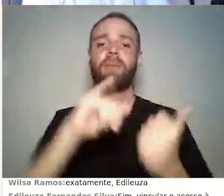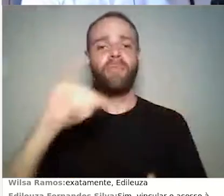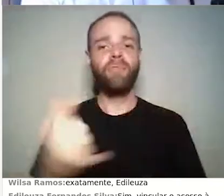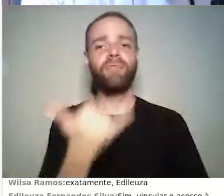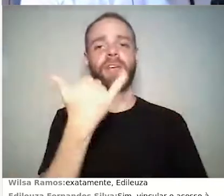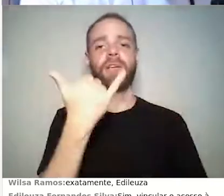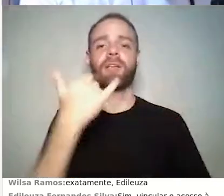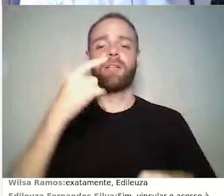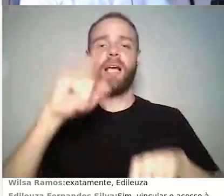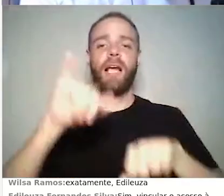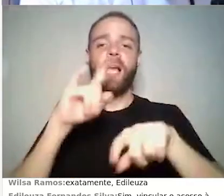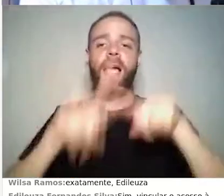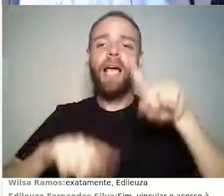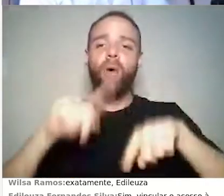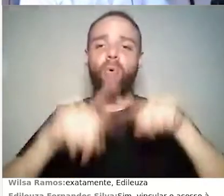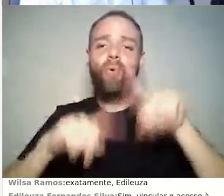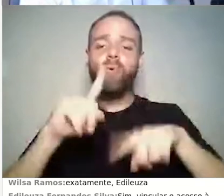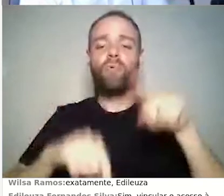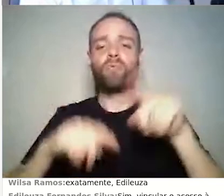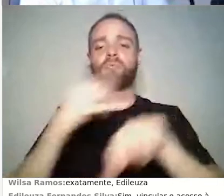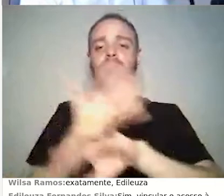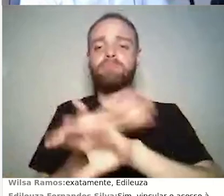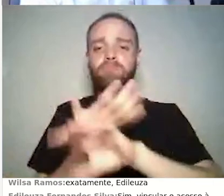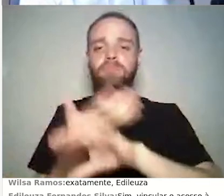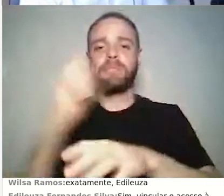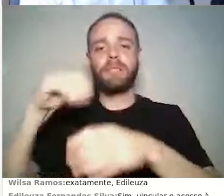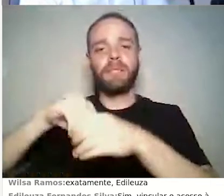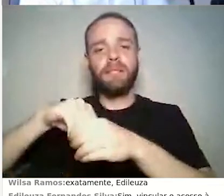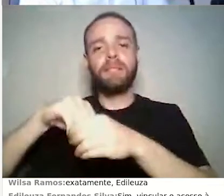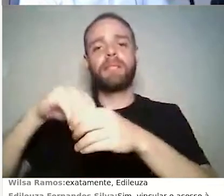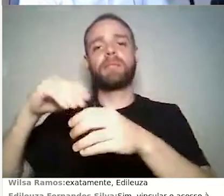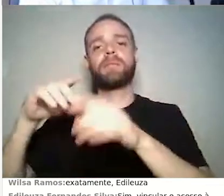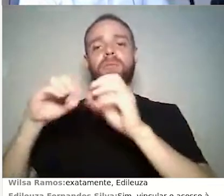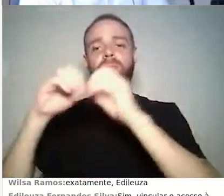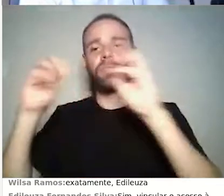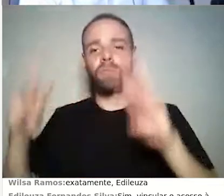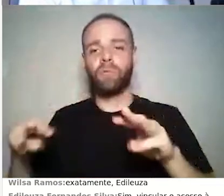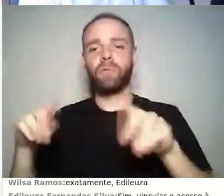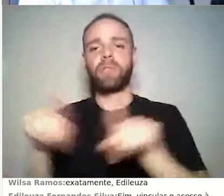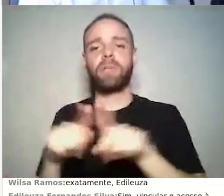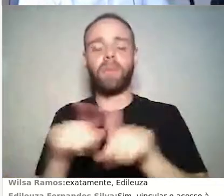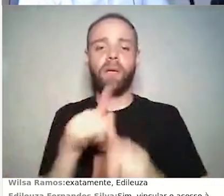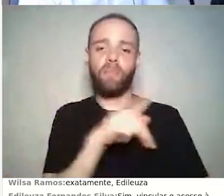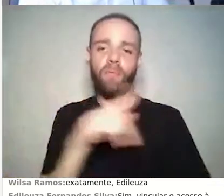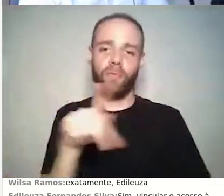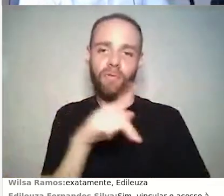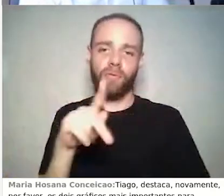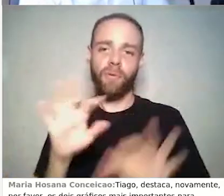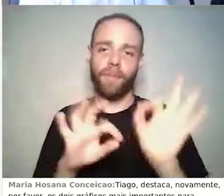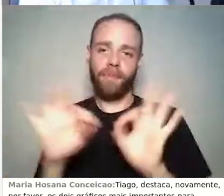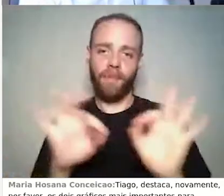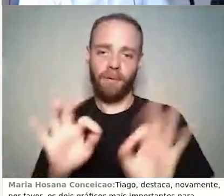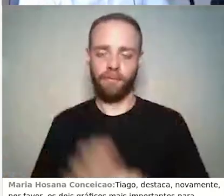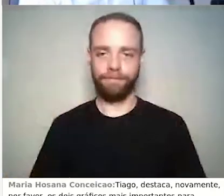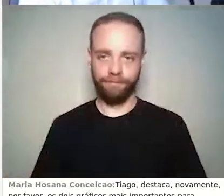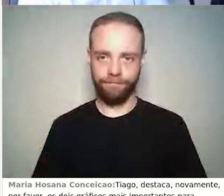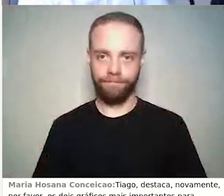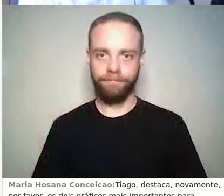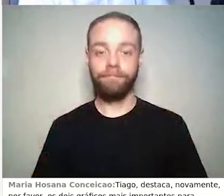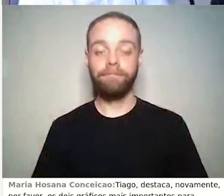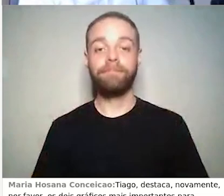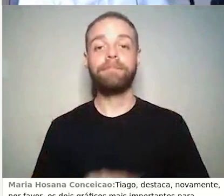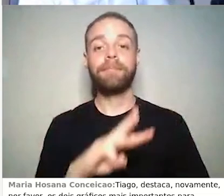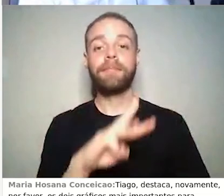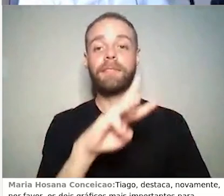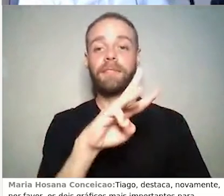recursos que a disciplina está oferecendo e que o professor preparou. Tiago, só aproveitando essa sua fala,